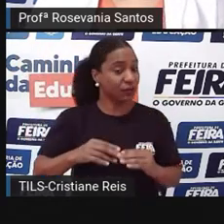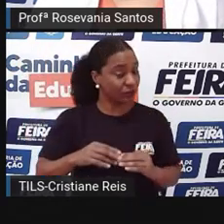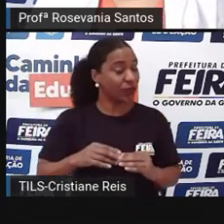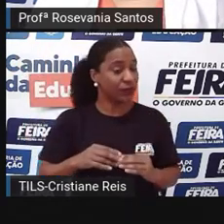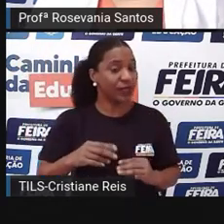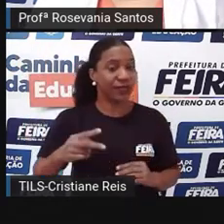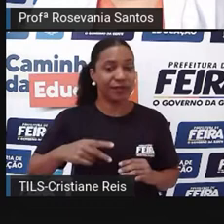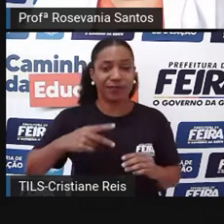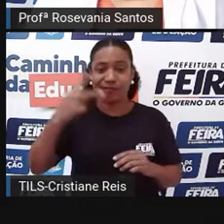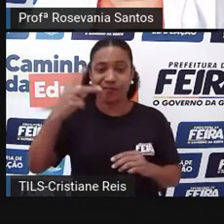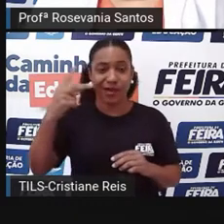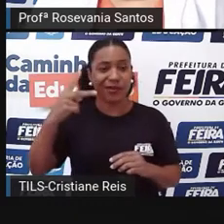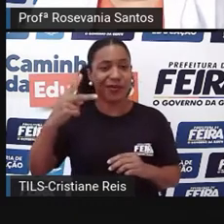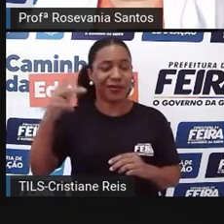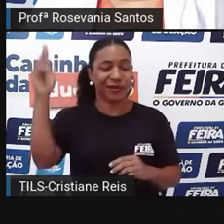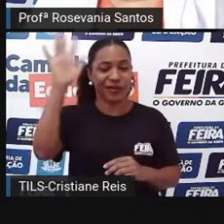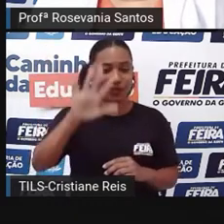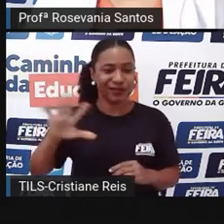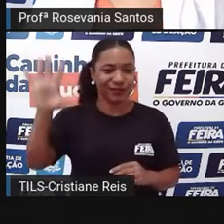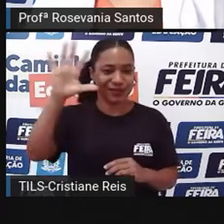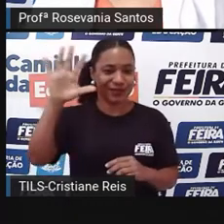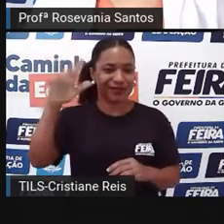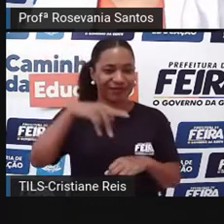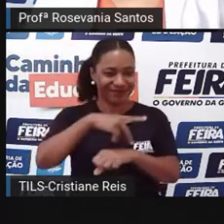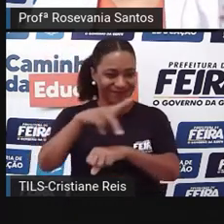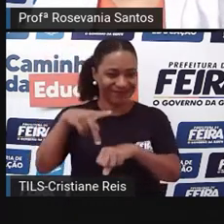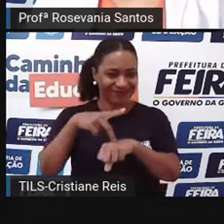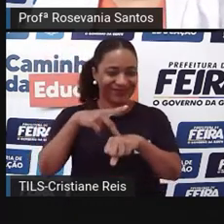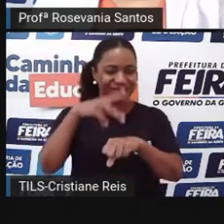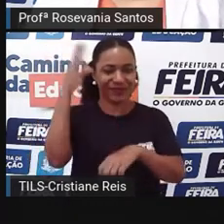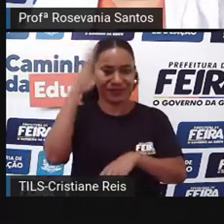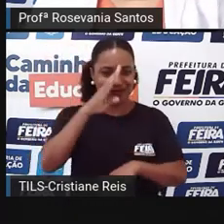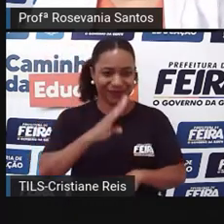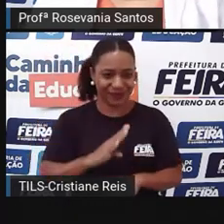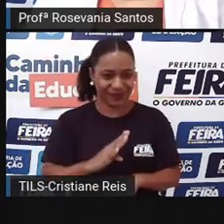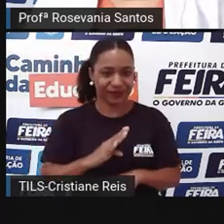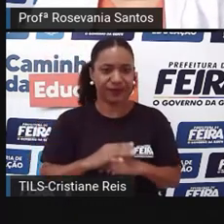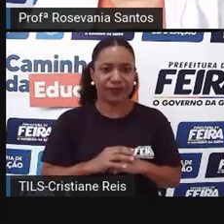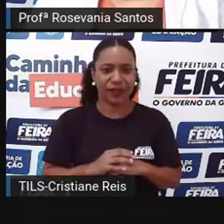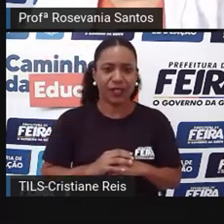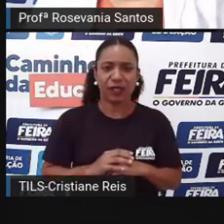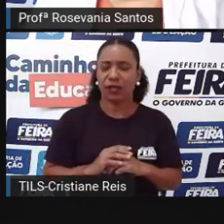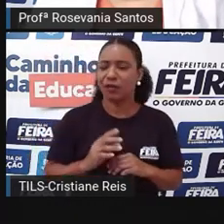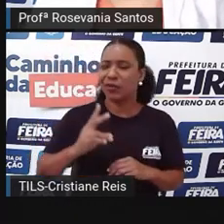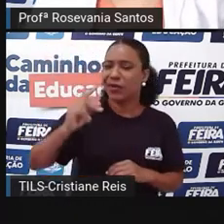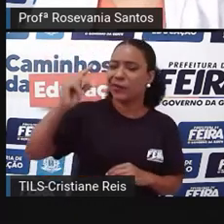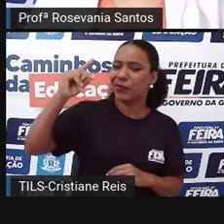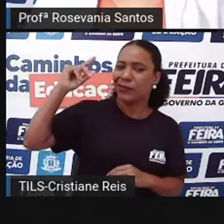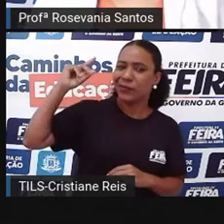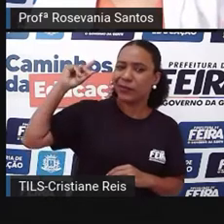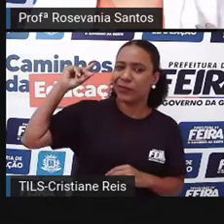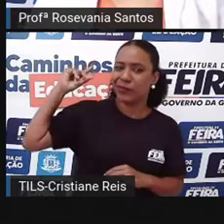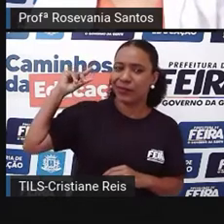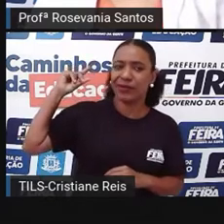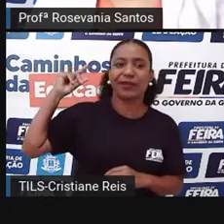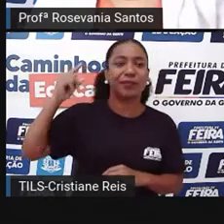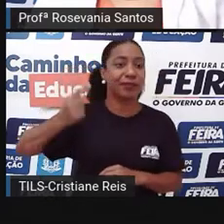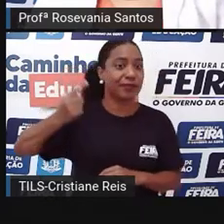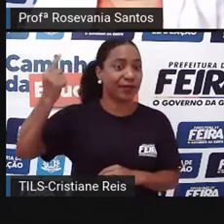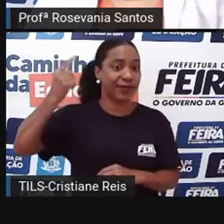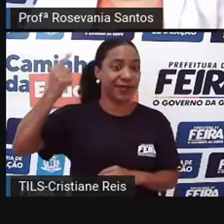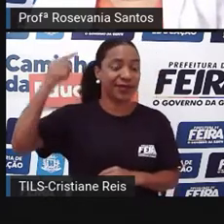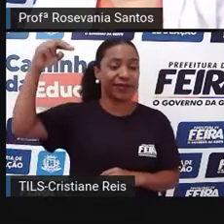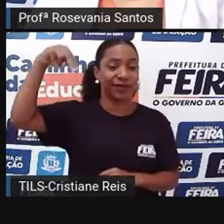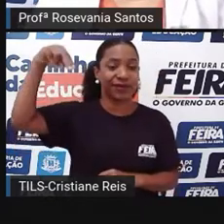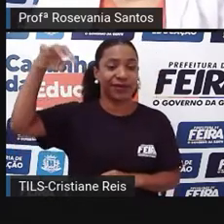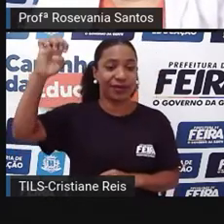Bora ver, né, essa primeira parte aqui. Por que que ele chama essa atenção, né, de ser a mais antiga e a de, né, povoamento